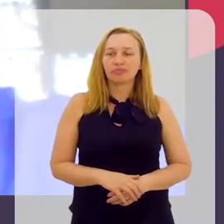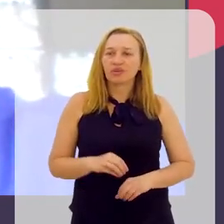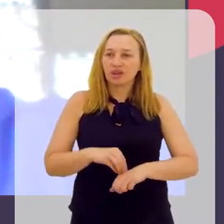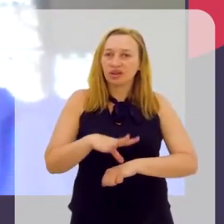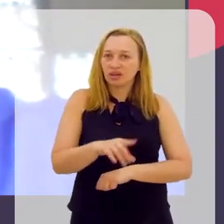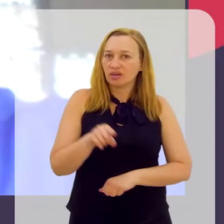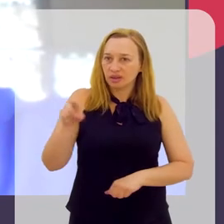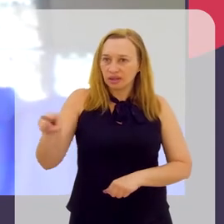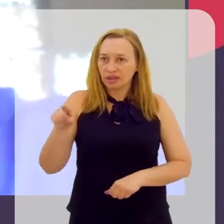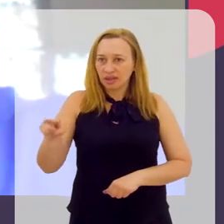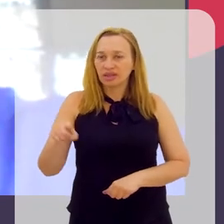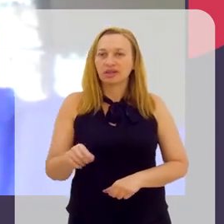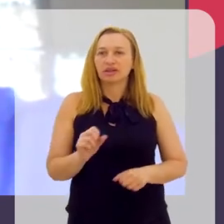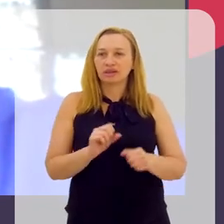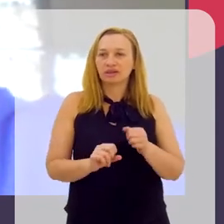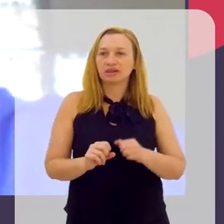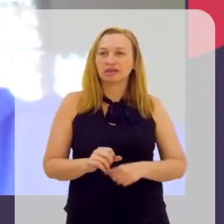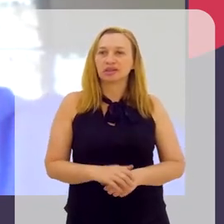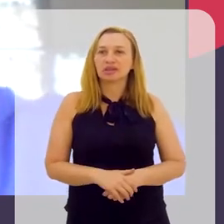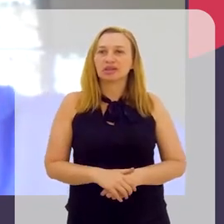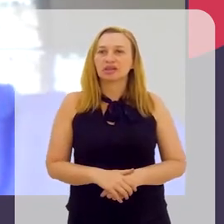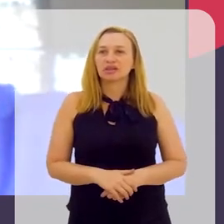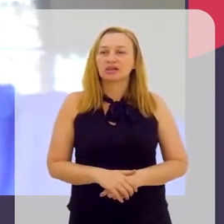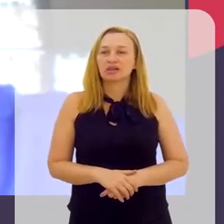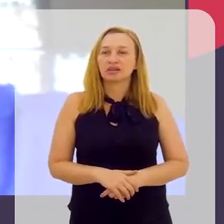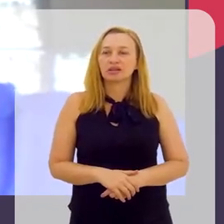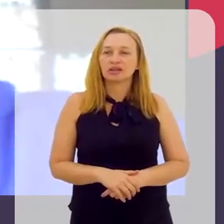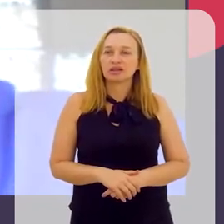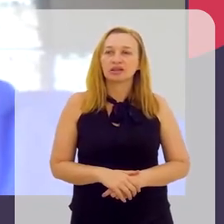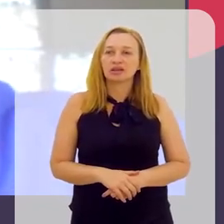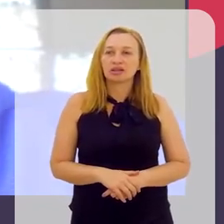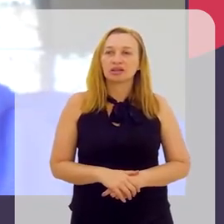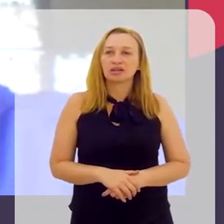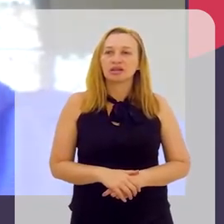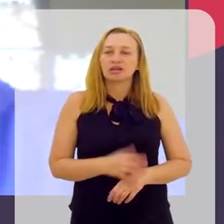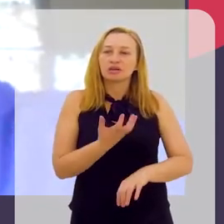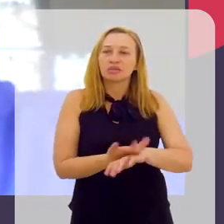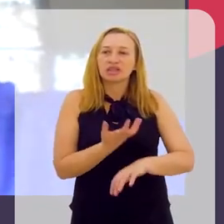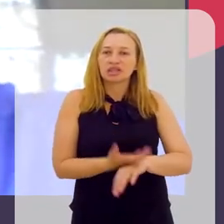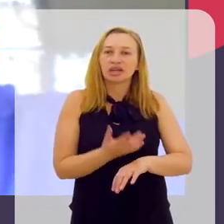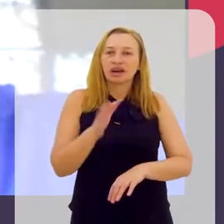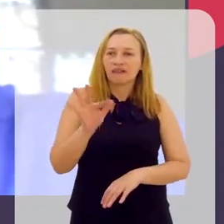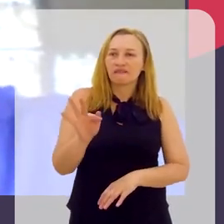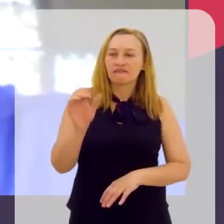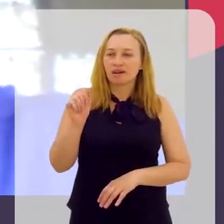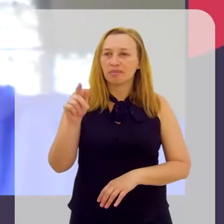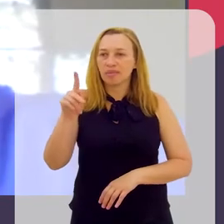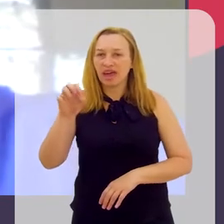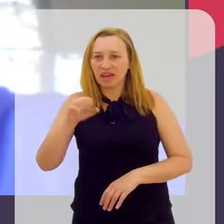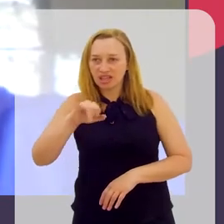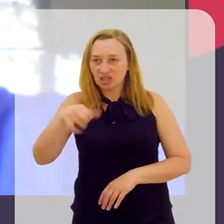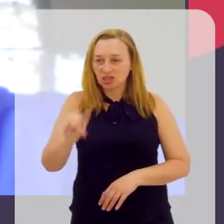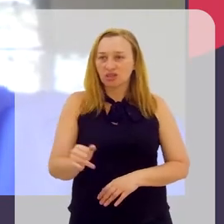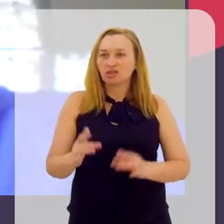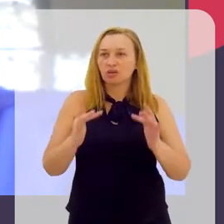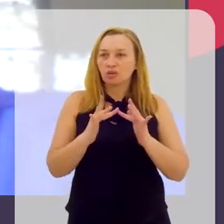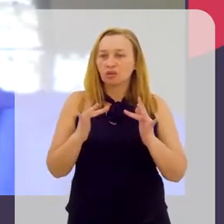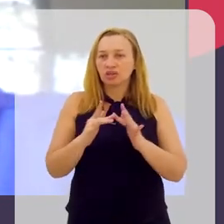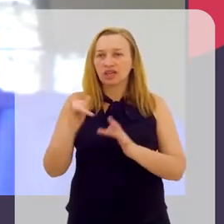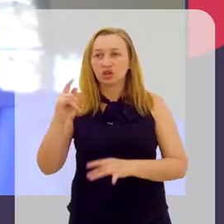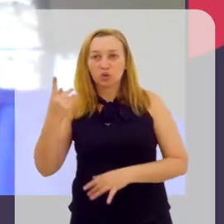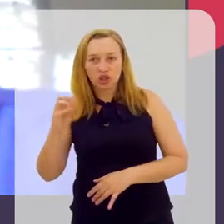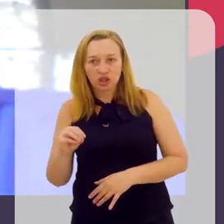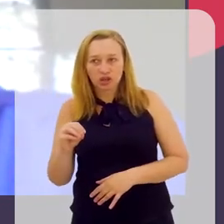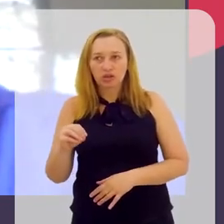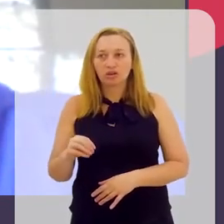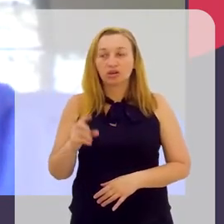que ele indicou o Igor para fazer uma matéria na FAPERJ. Eu fiz um contato com o Igor,